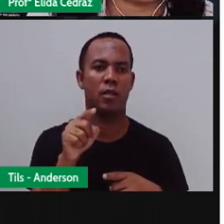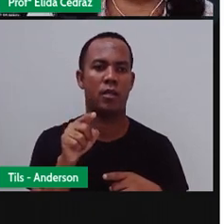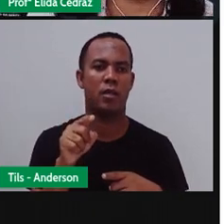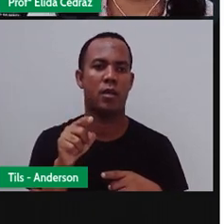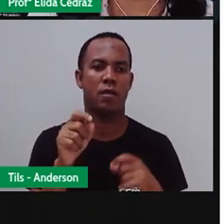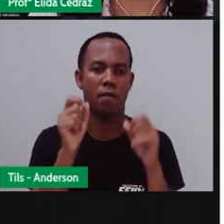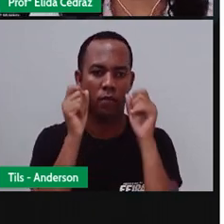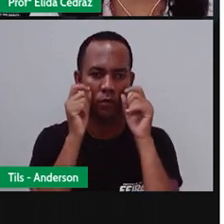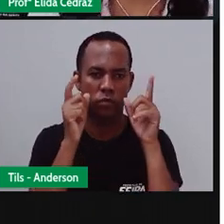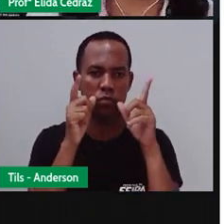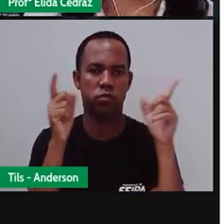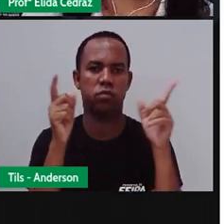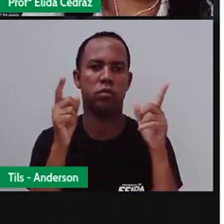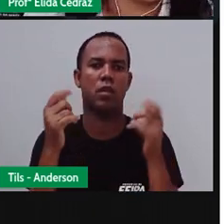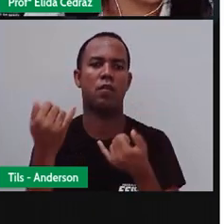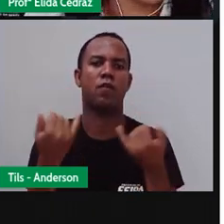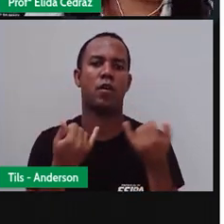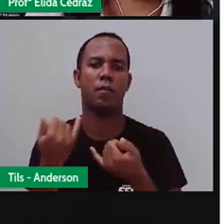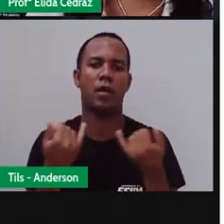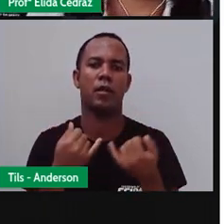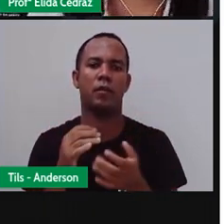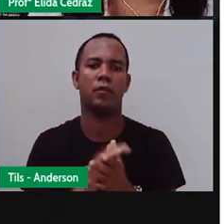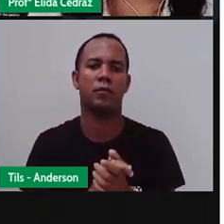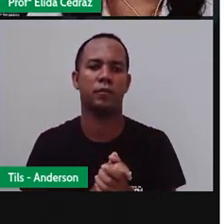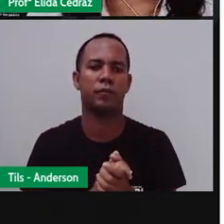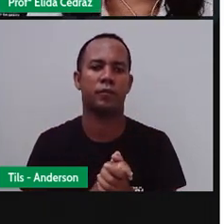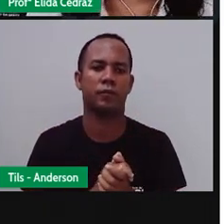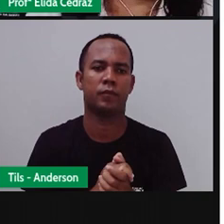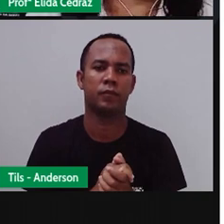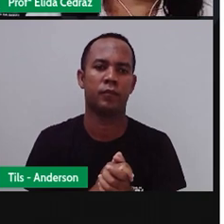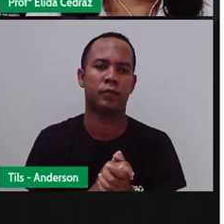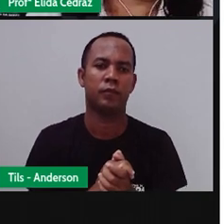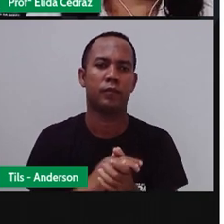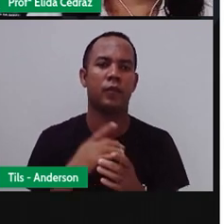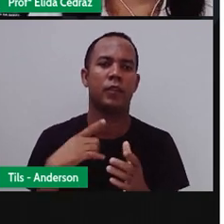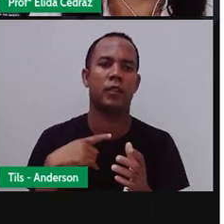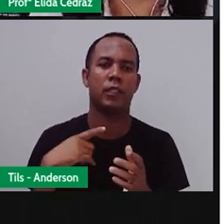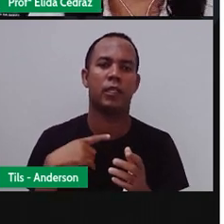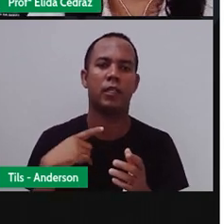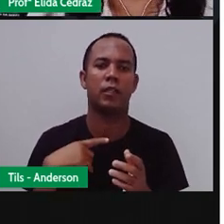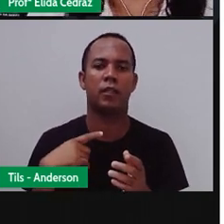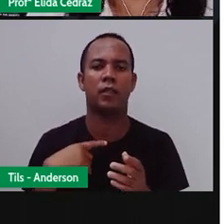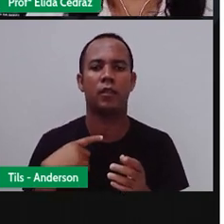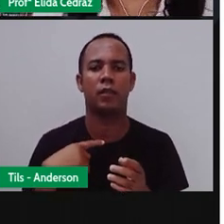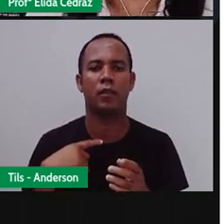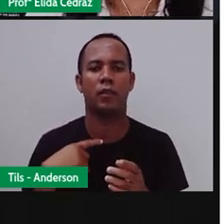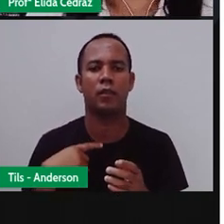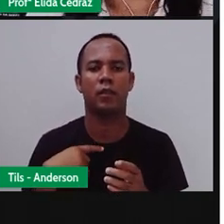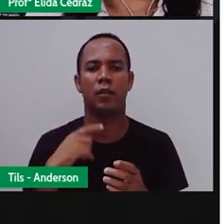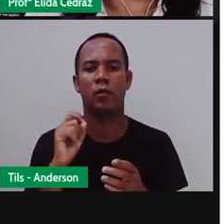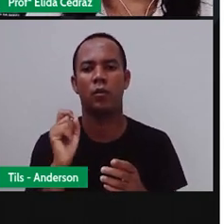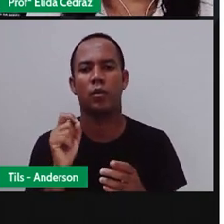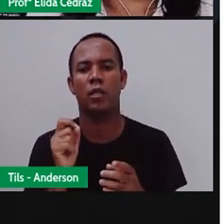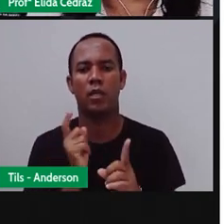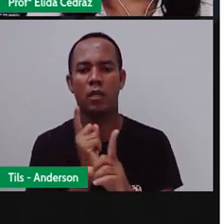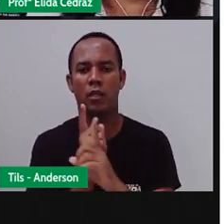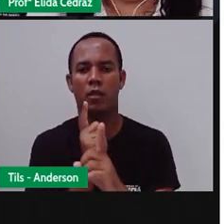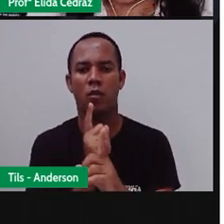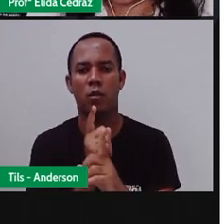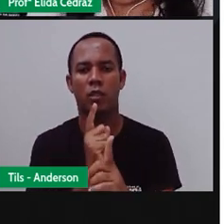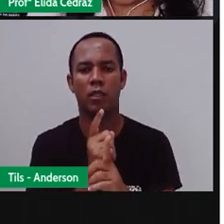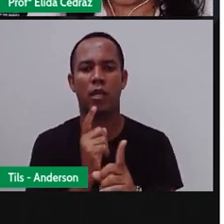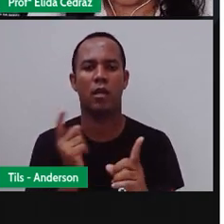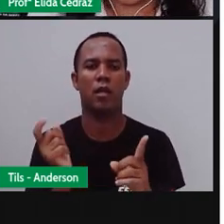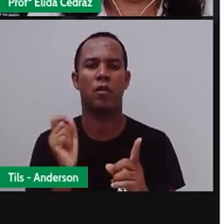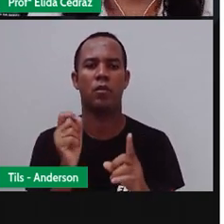informado. Onde temos acesso a esses tipos de texto? Onde é que a gente pode encontrar esses tipos de